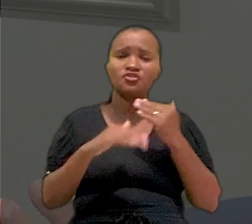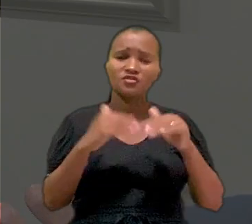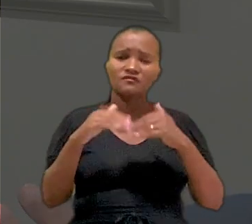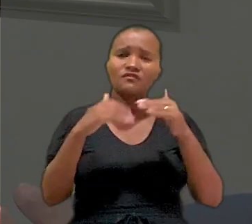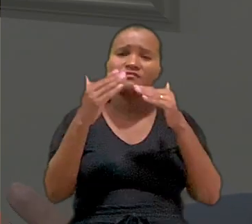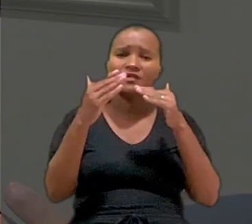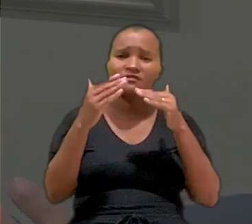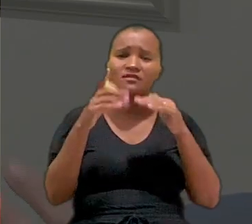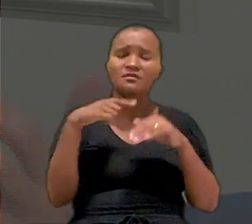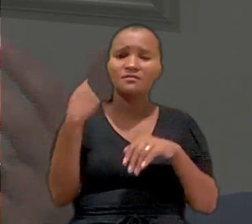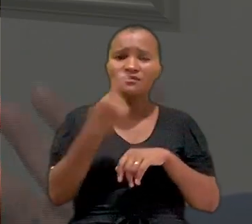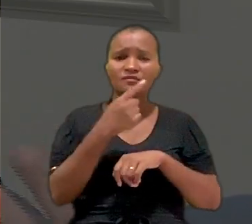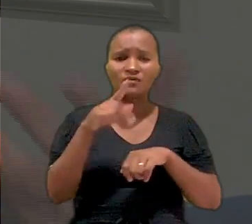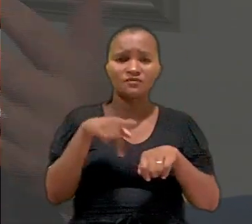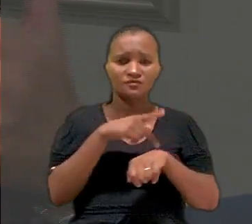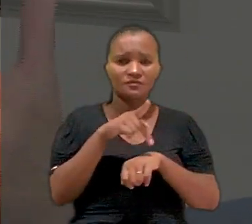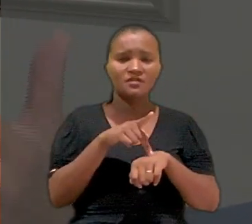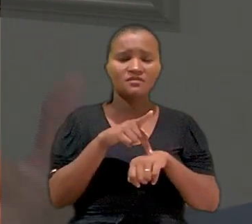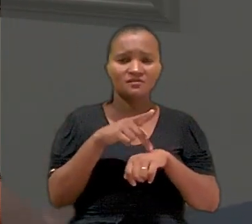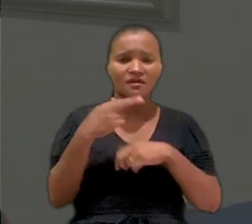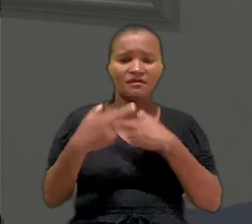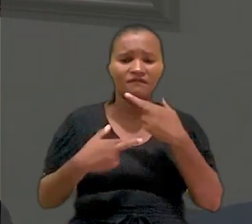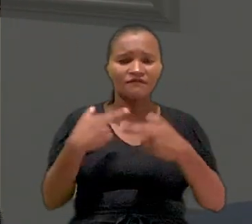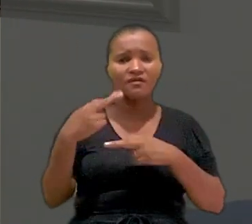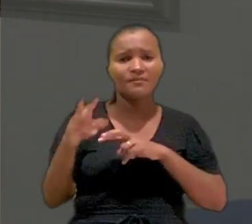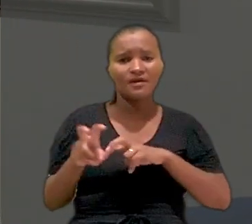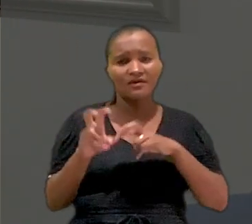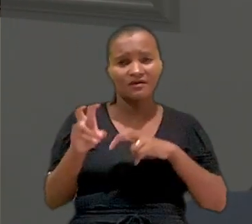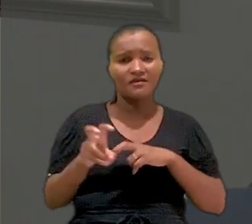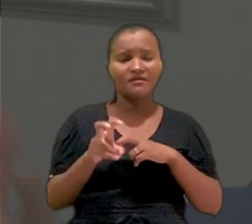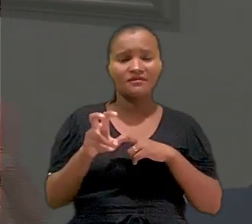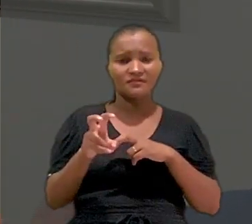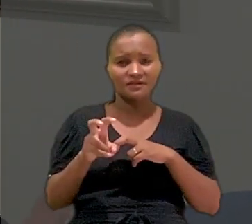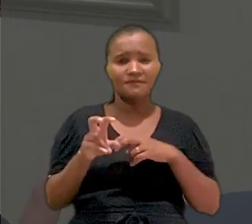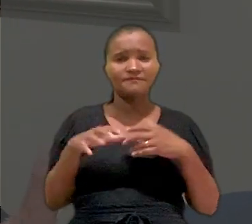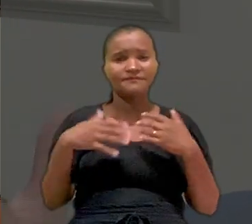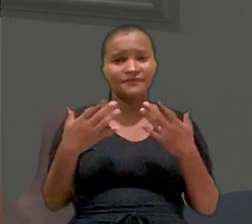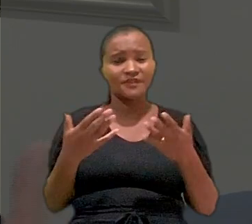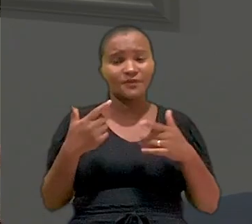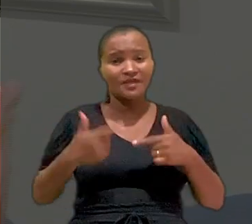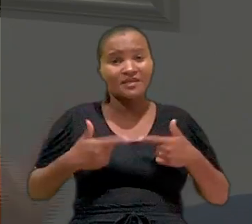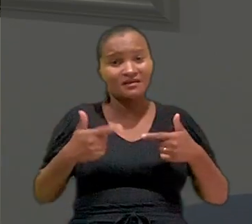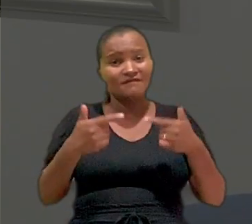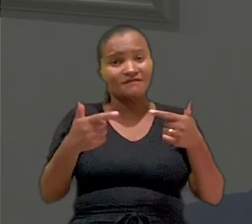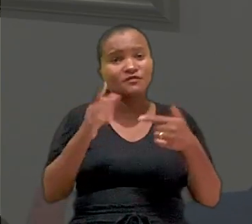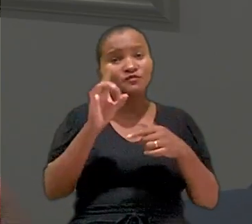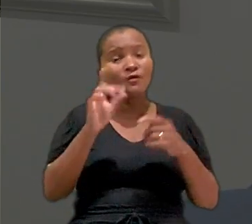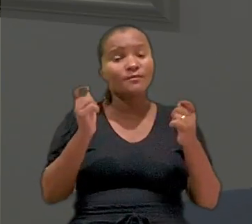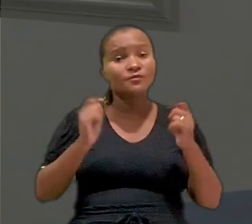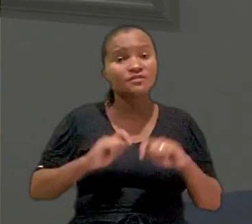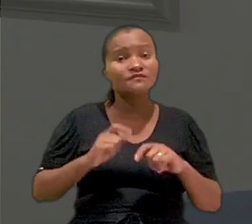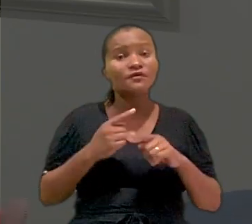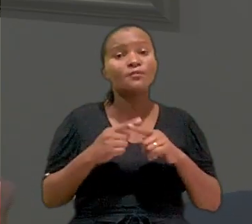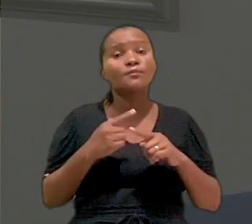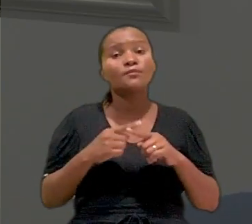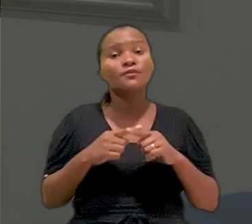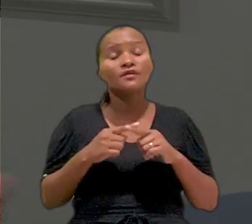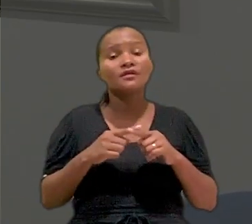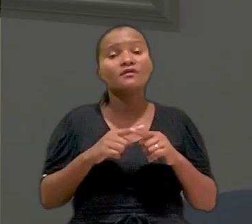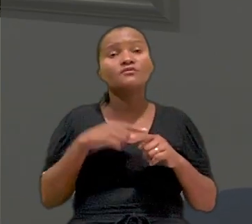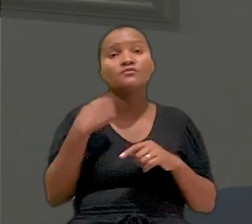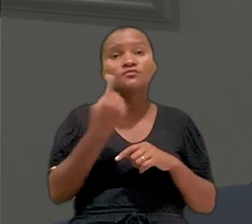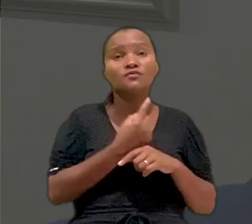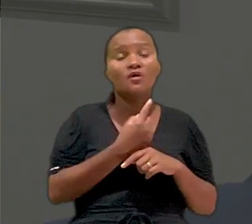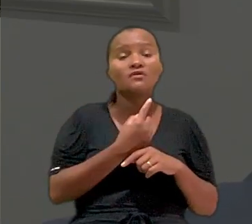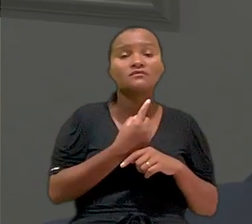desenvolvimento para o nosso país, a reforma agrária. Então, aquele avanço só foi possível porque nós vimos